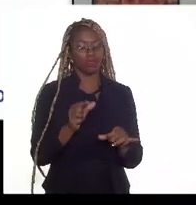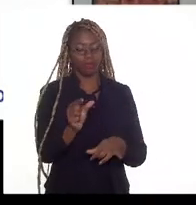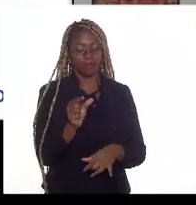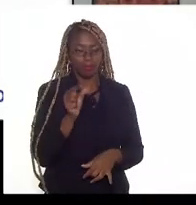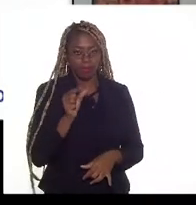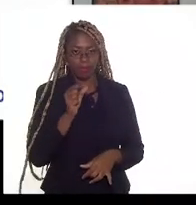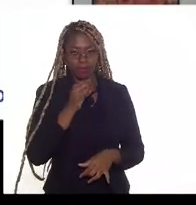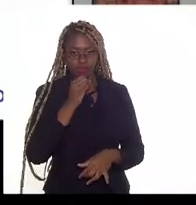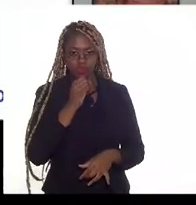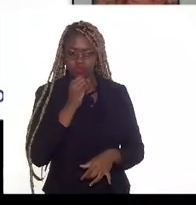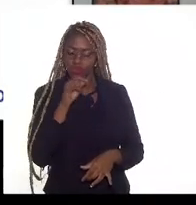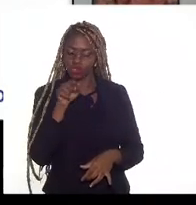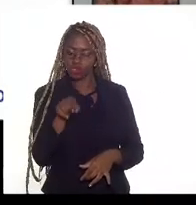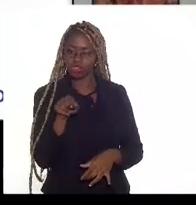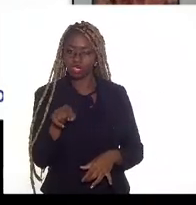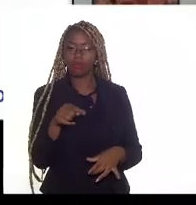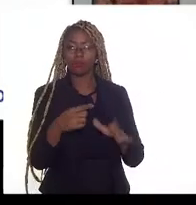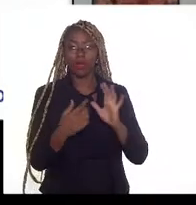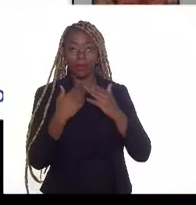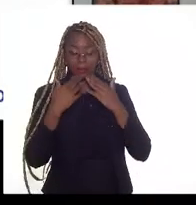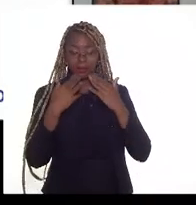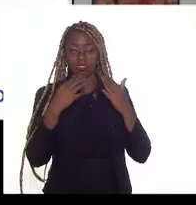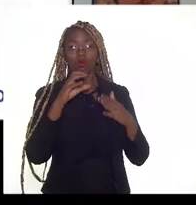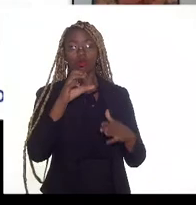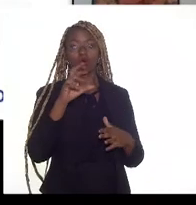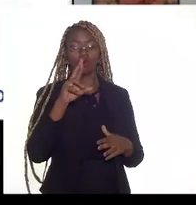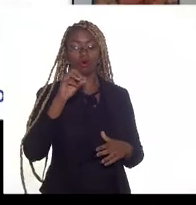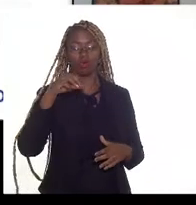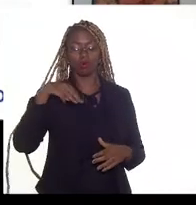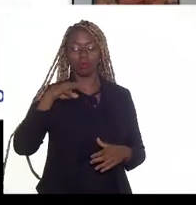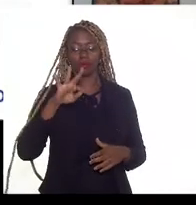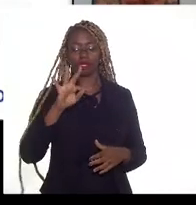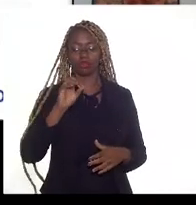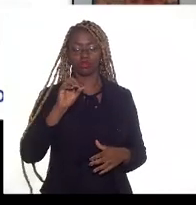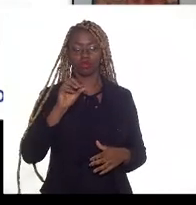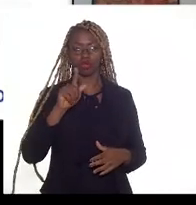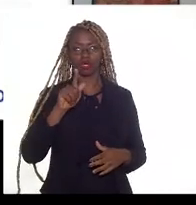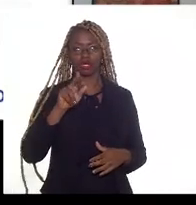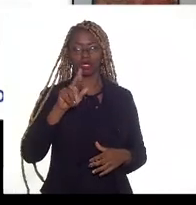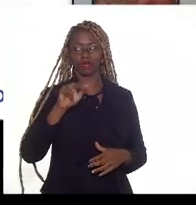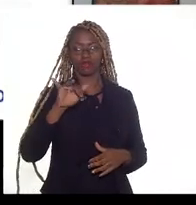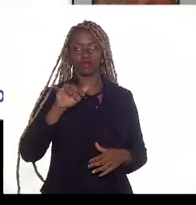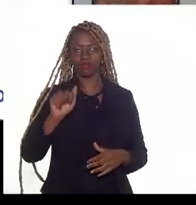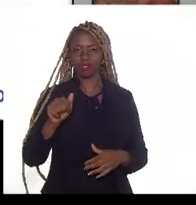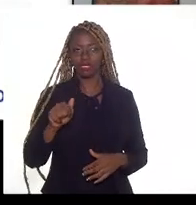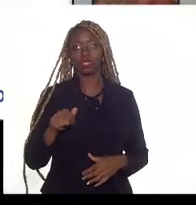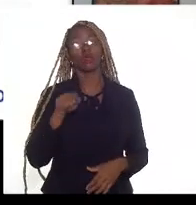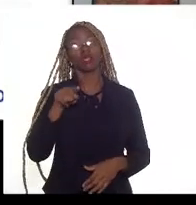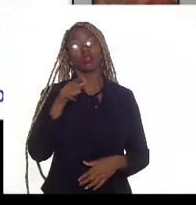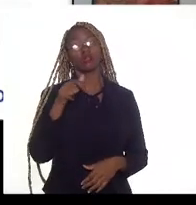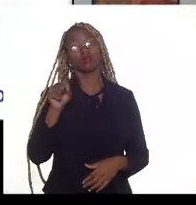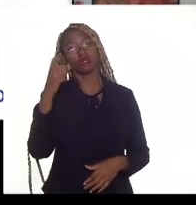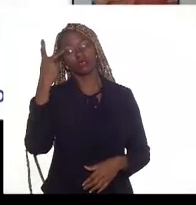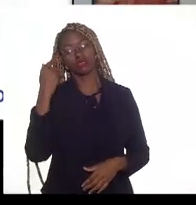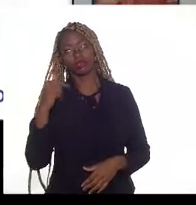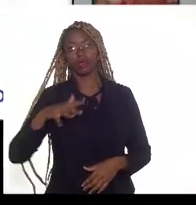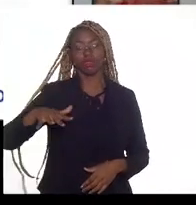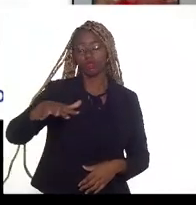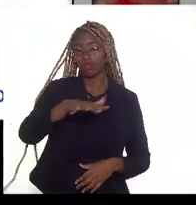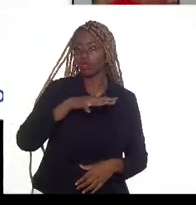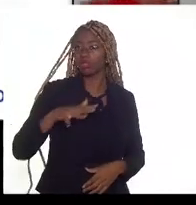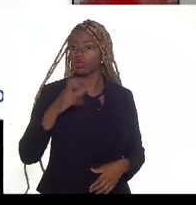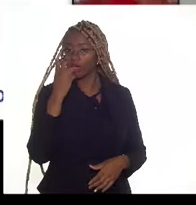sua cromatografia, que a definição do preço final do gás natural para campo é realizada por meio da média